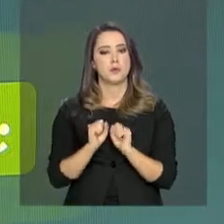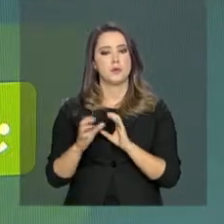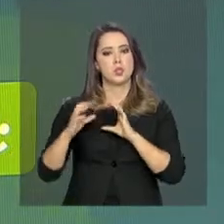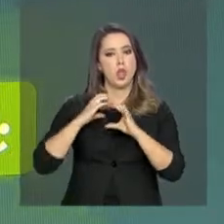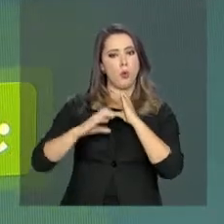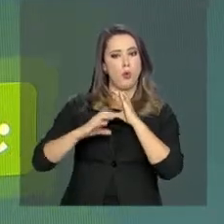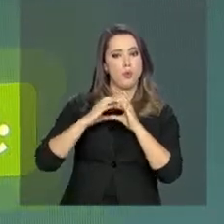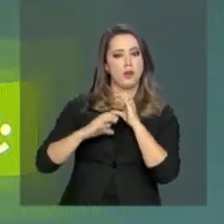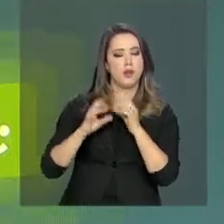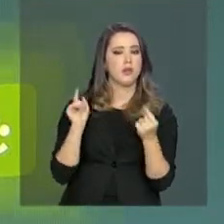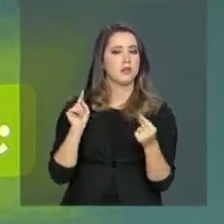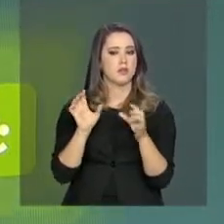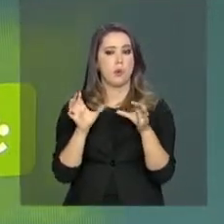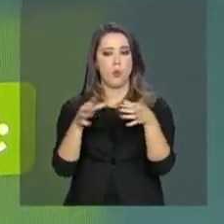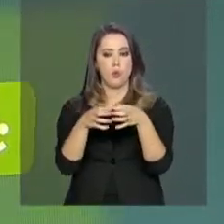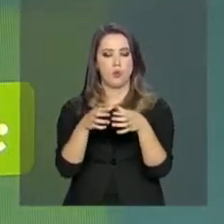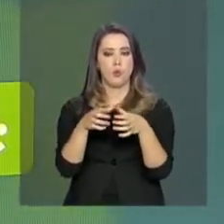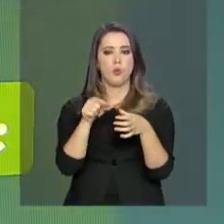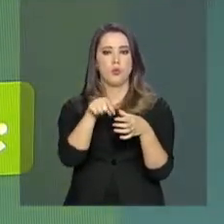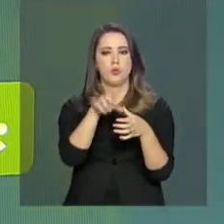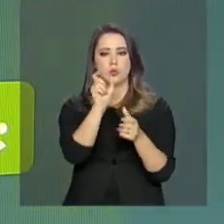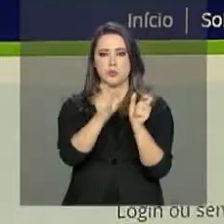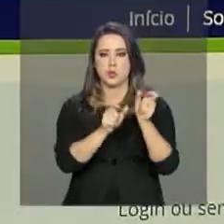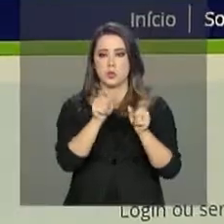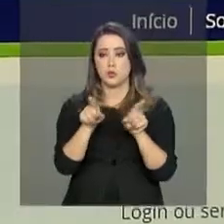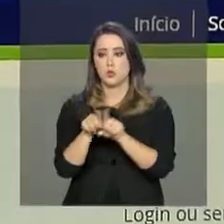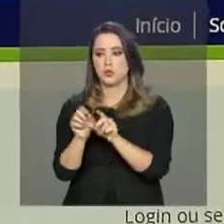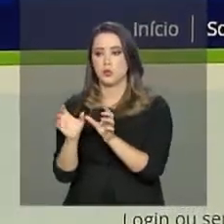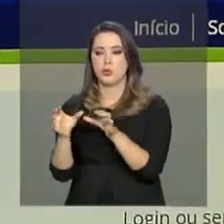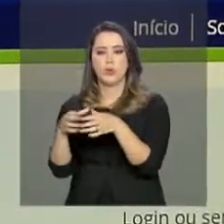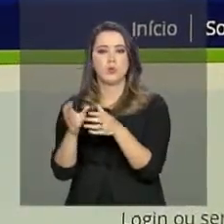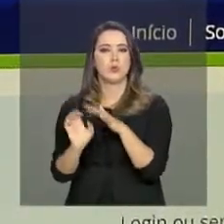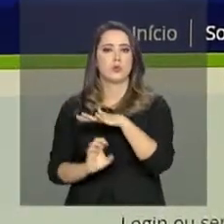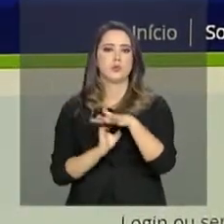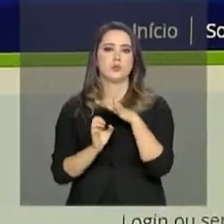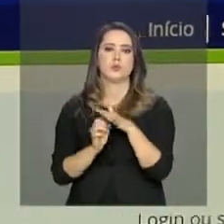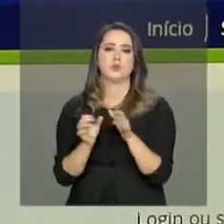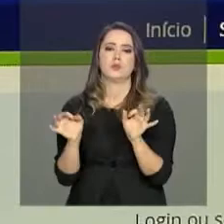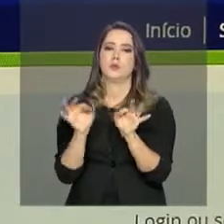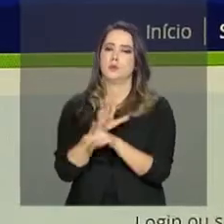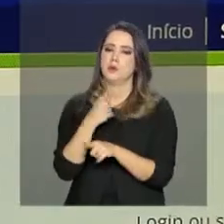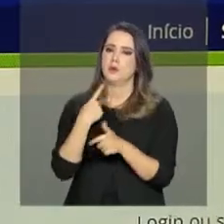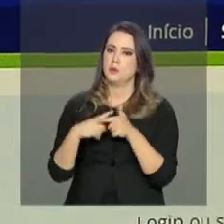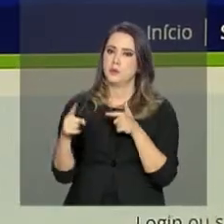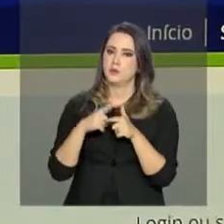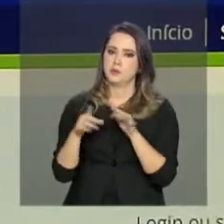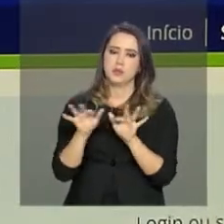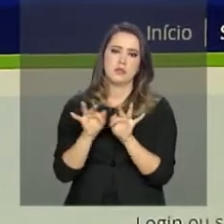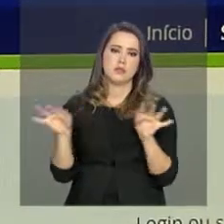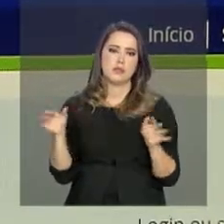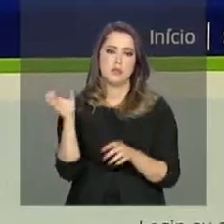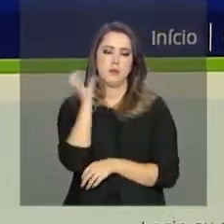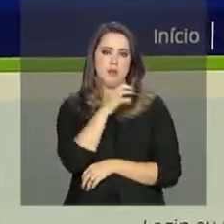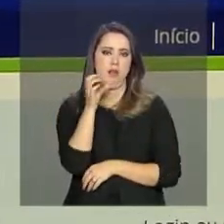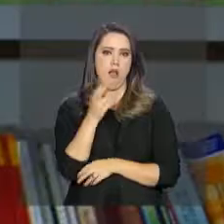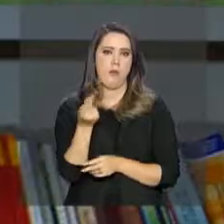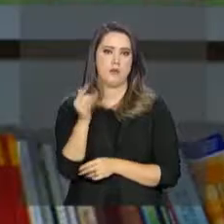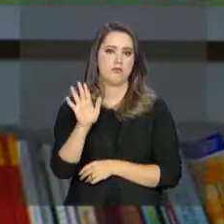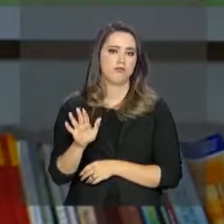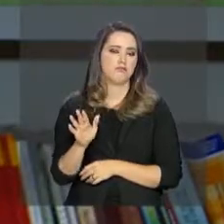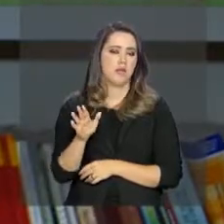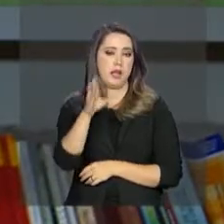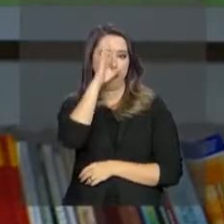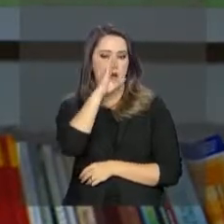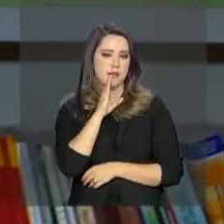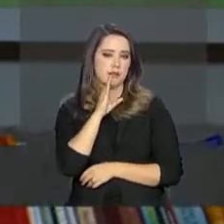comunicação direta entre consumidores e empresas para resolver conflitos de forma simples, rápida e sem custos. Ele é